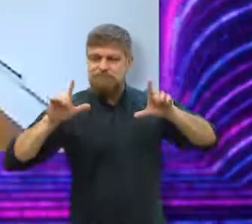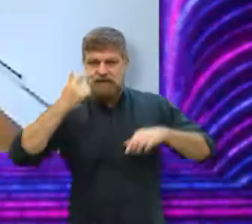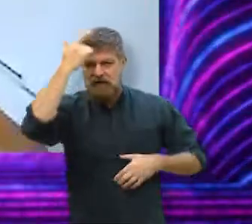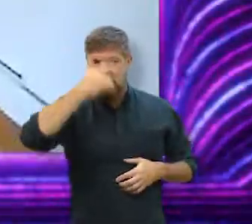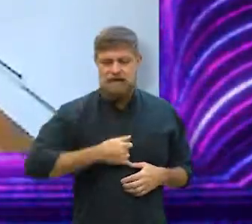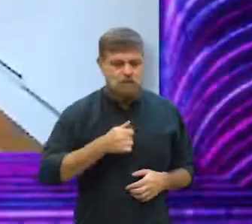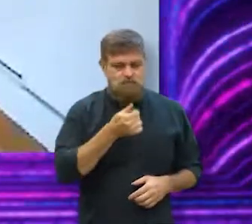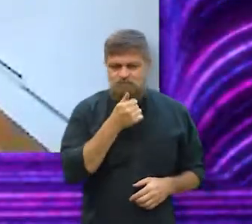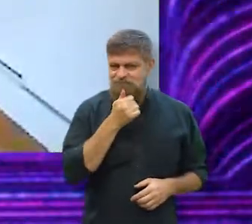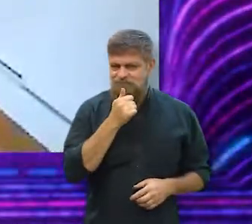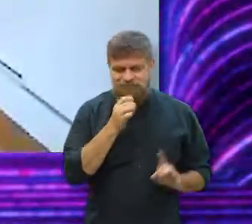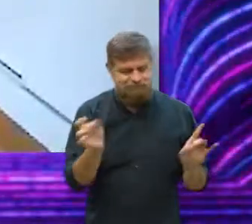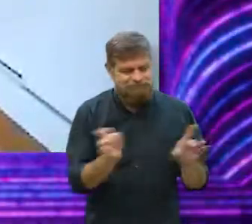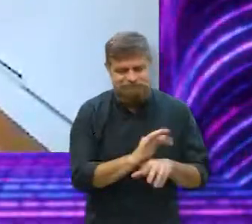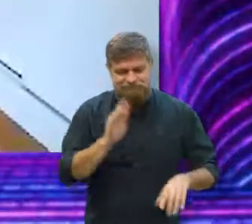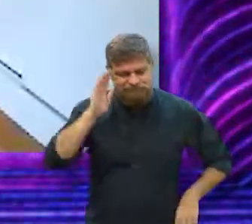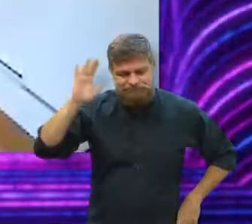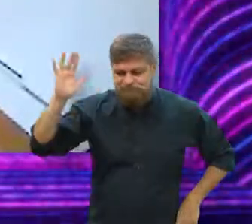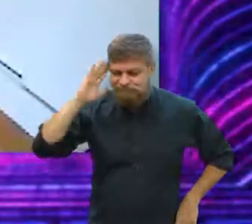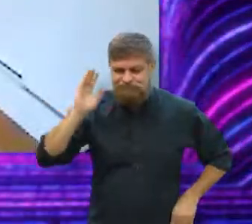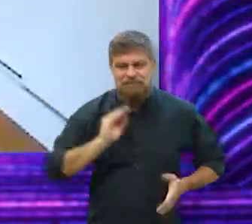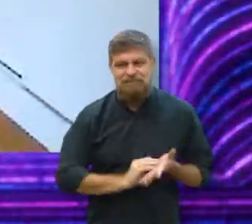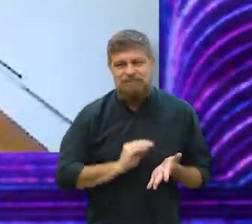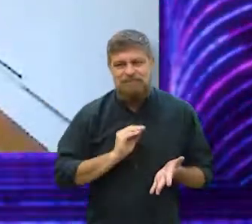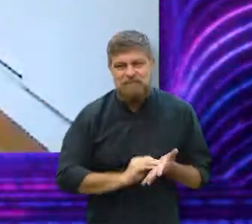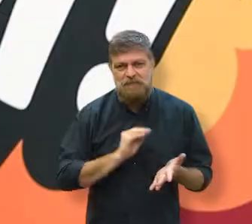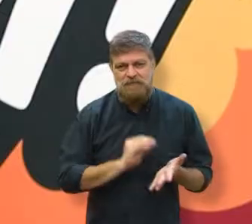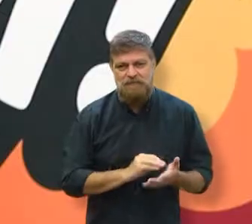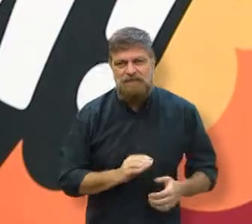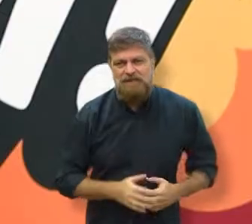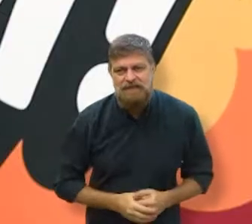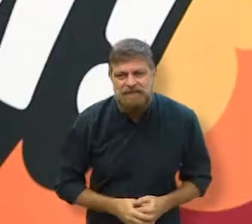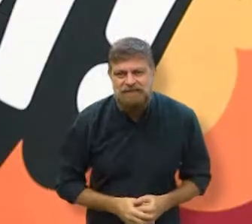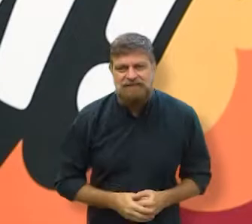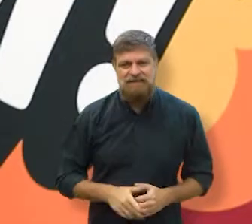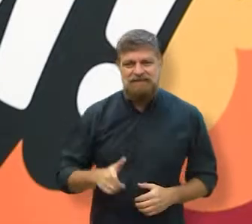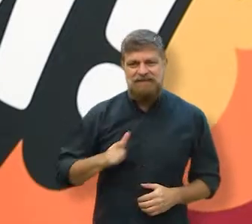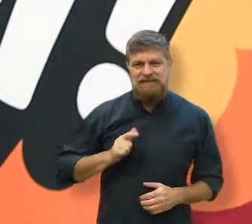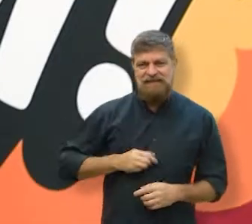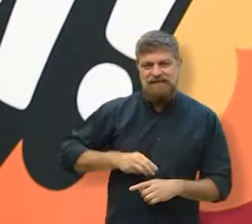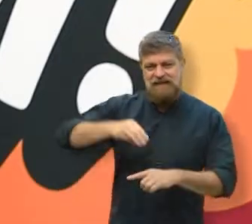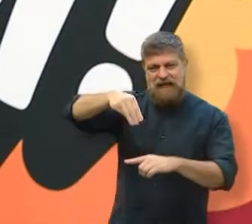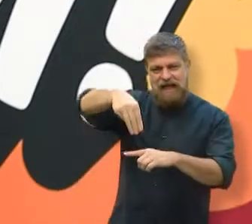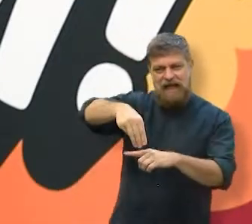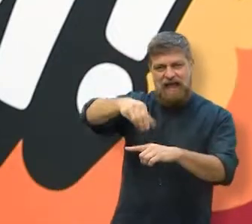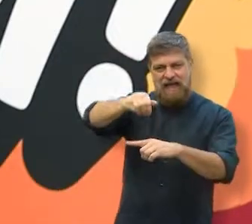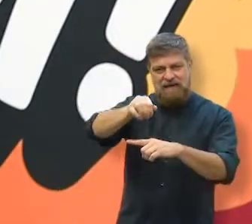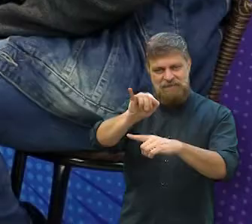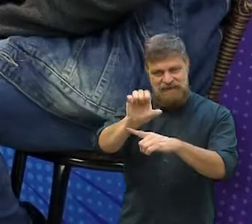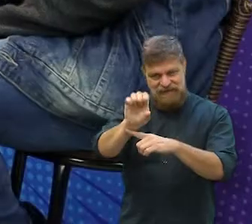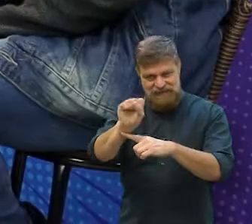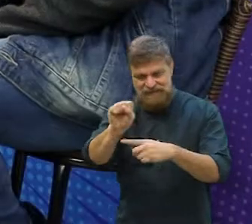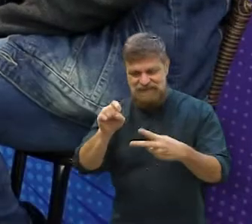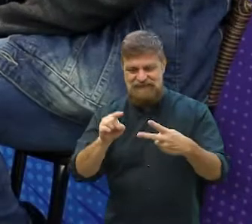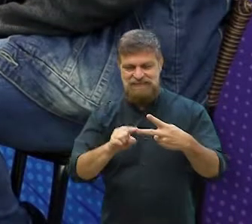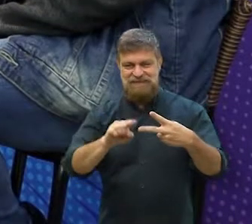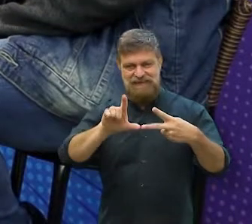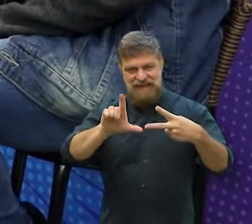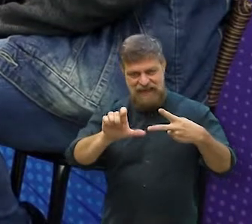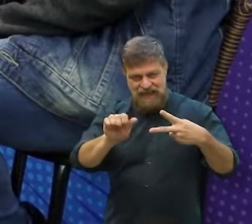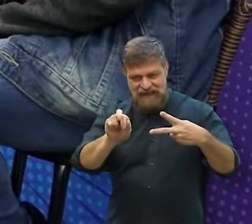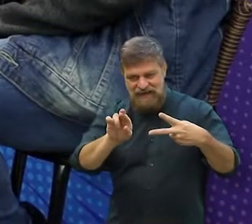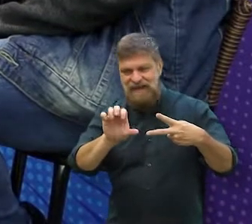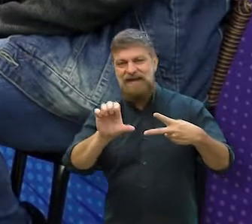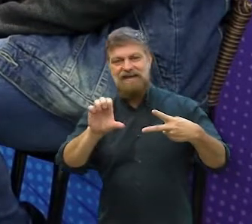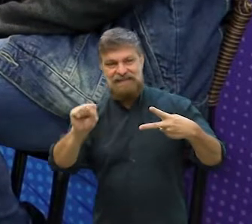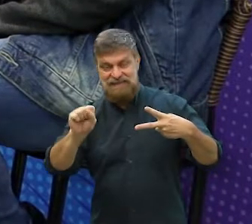fazer essa lição de casa, não imaginei ainda, mas eu tenho que fazer essa lição de casa. Maísa, Larissa, Manuela, por